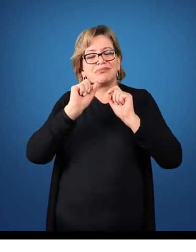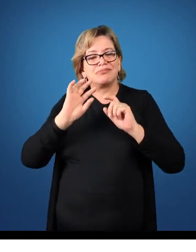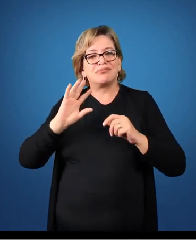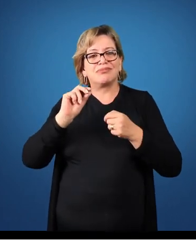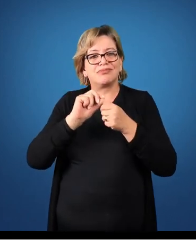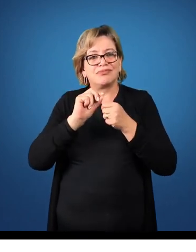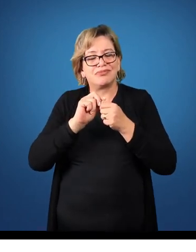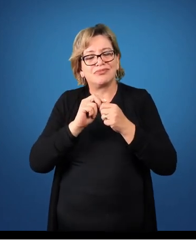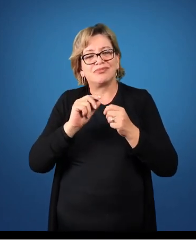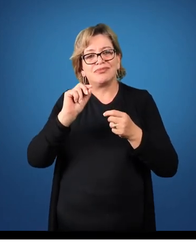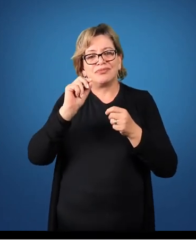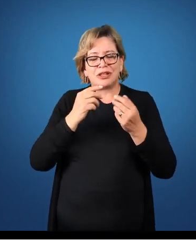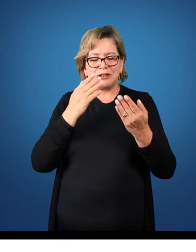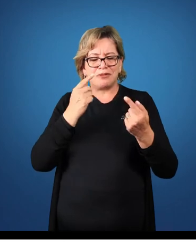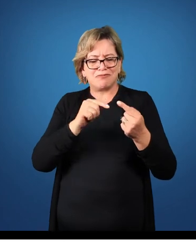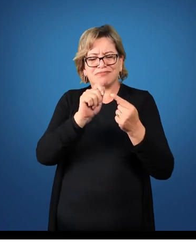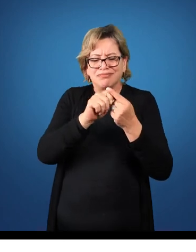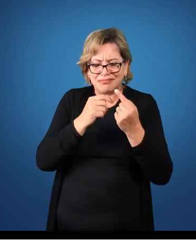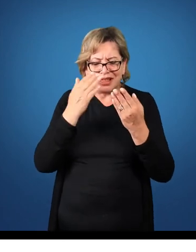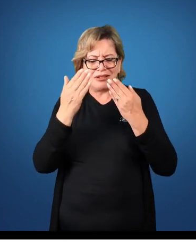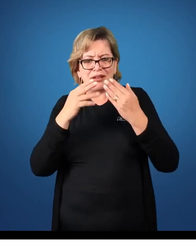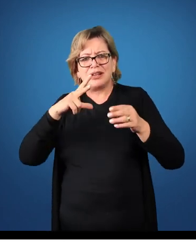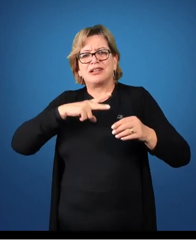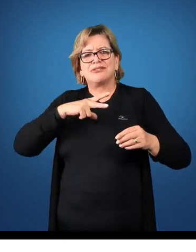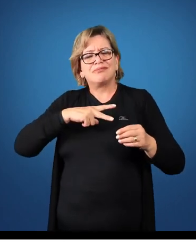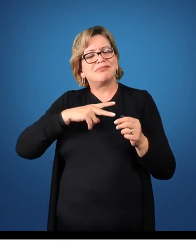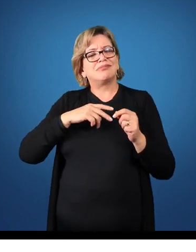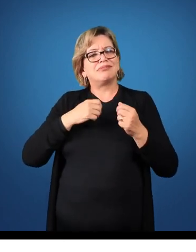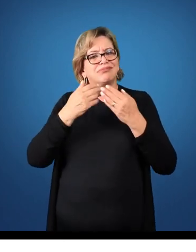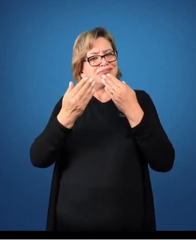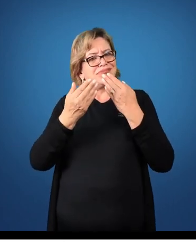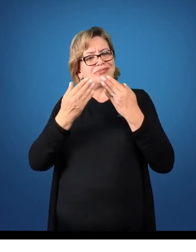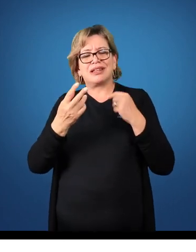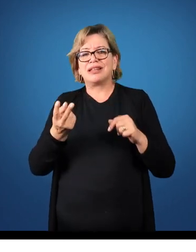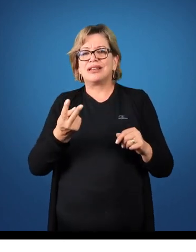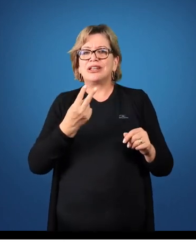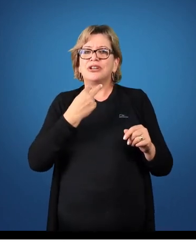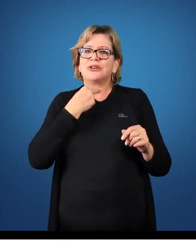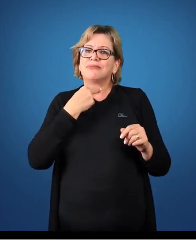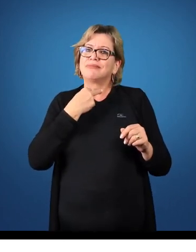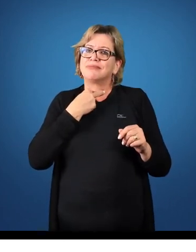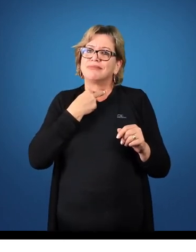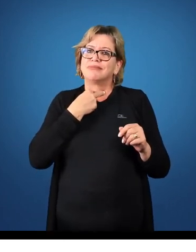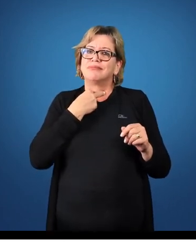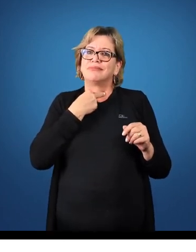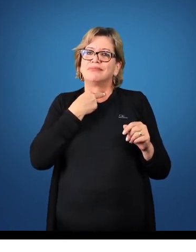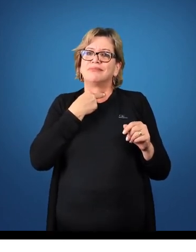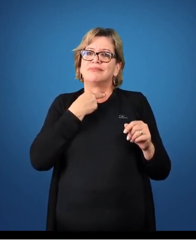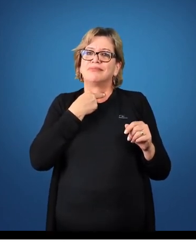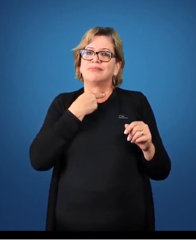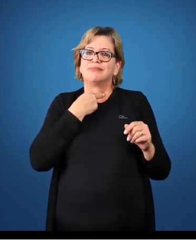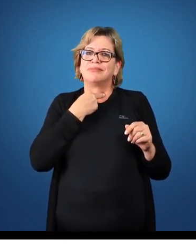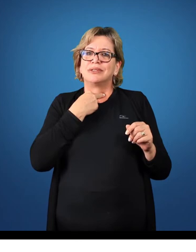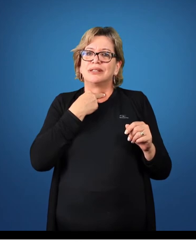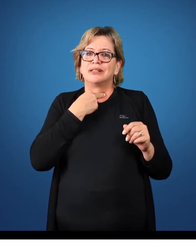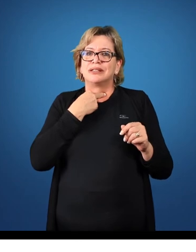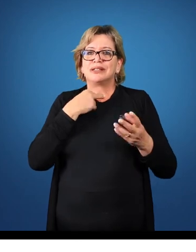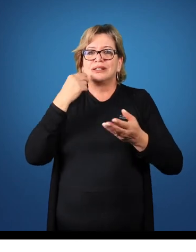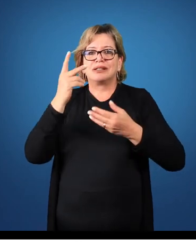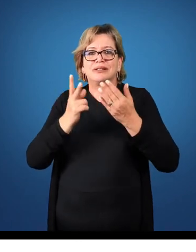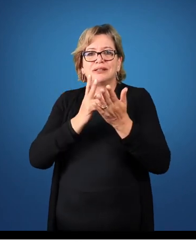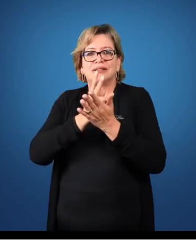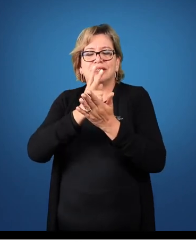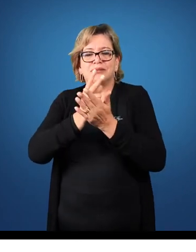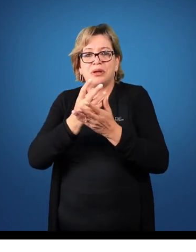financeiro que a empresa tem. Eu não posso nem lançar